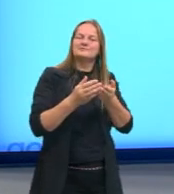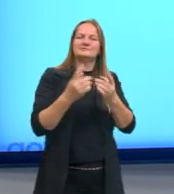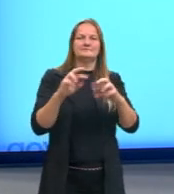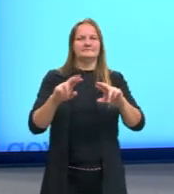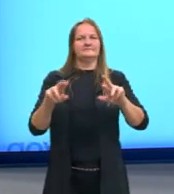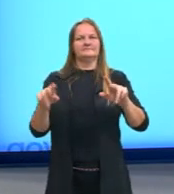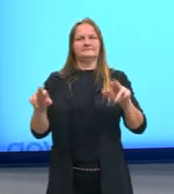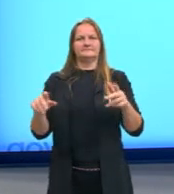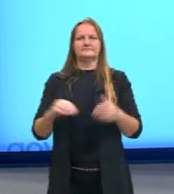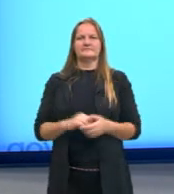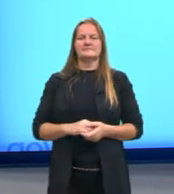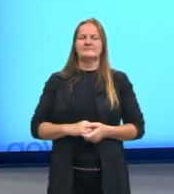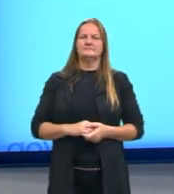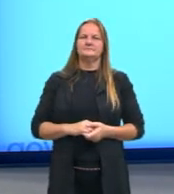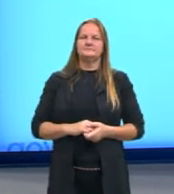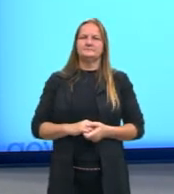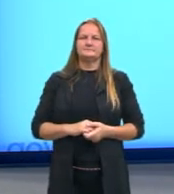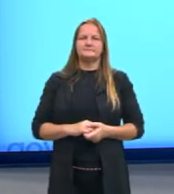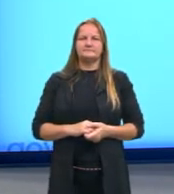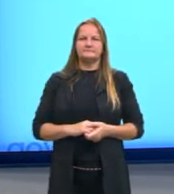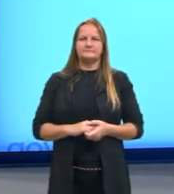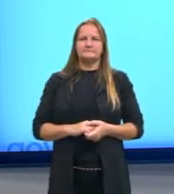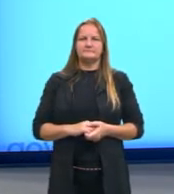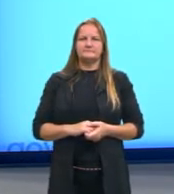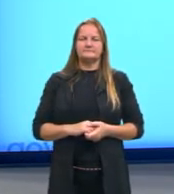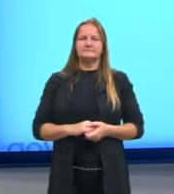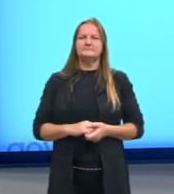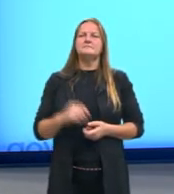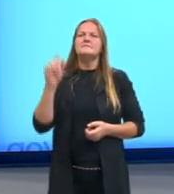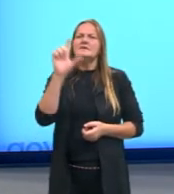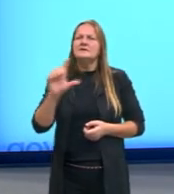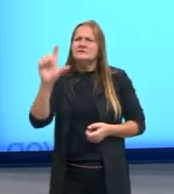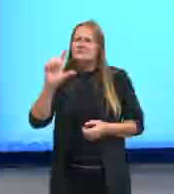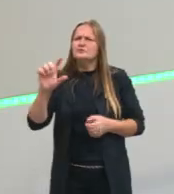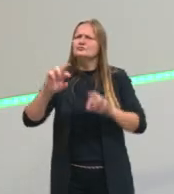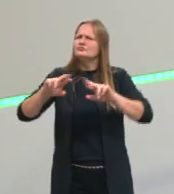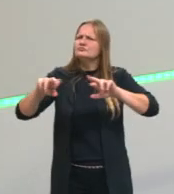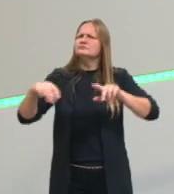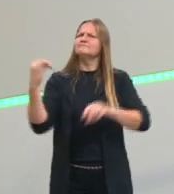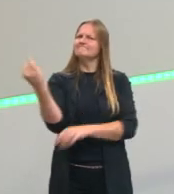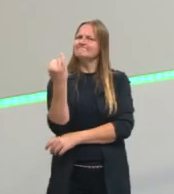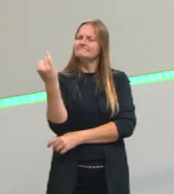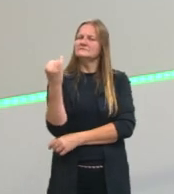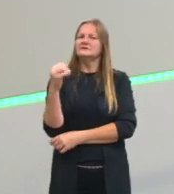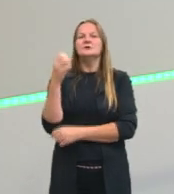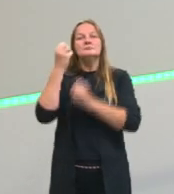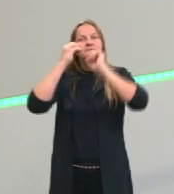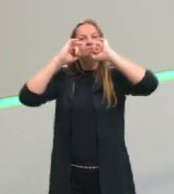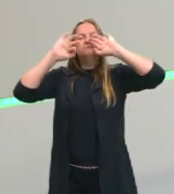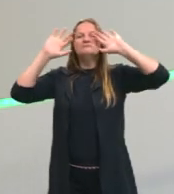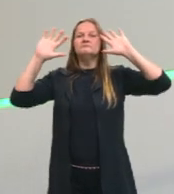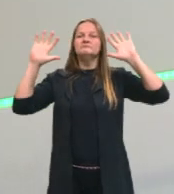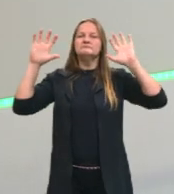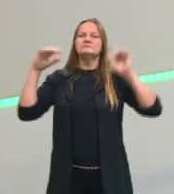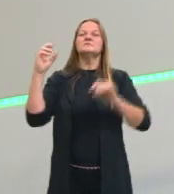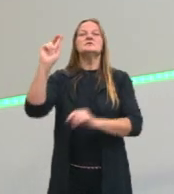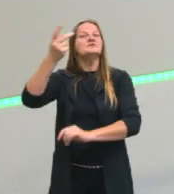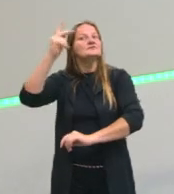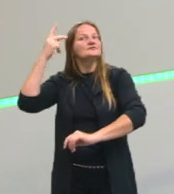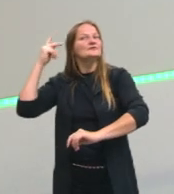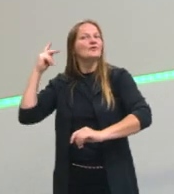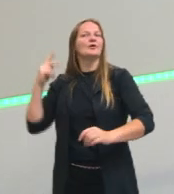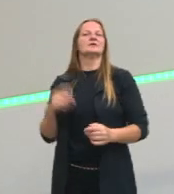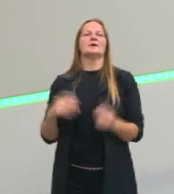vai trazer essa variação ou a literatura. Mas ele está falando exatamente da importância de se entender a questão histórica